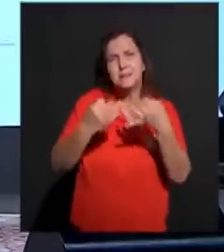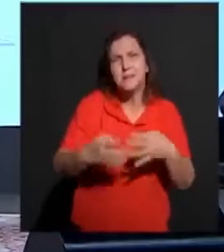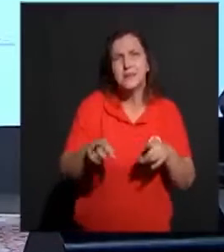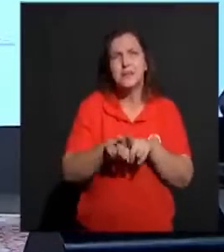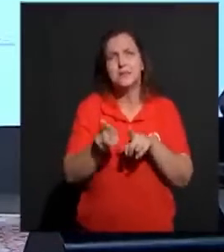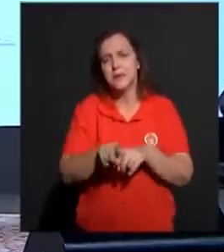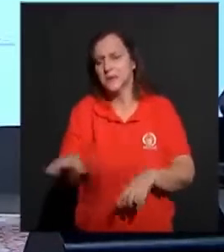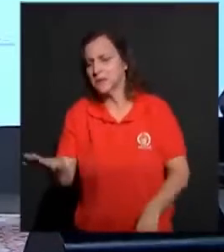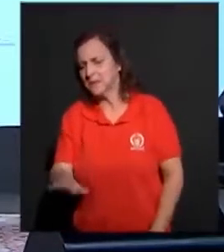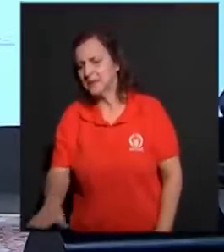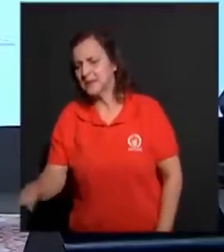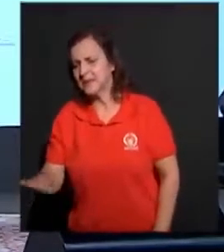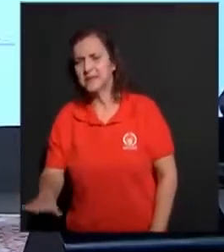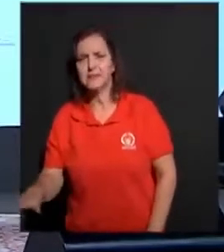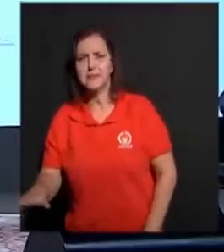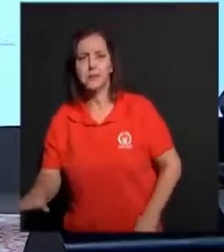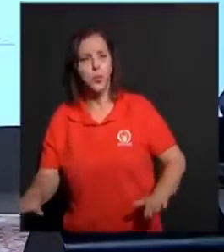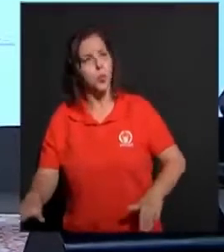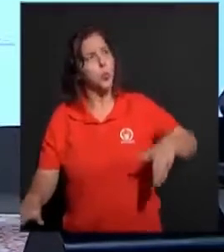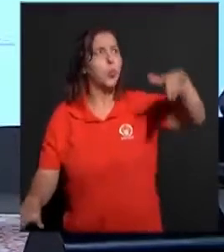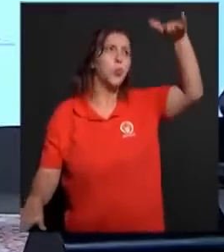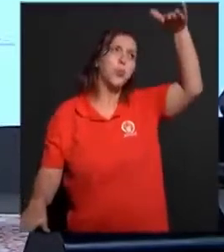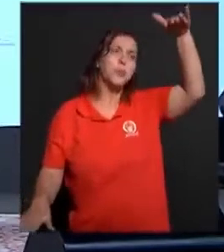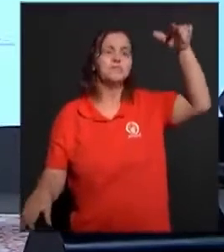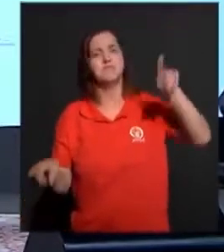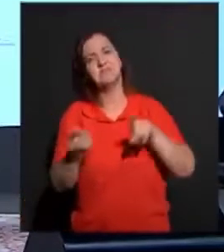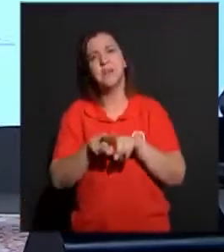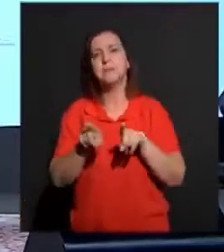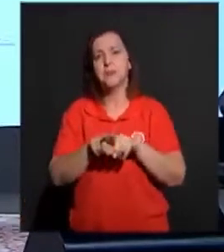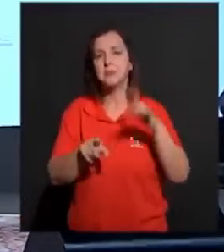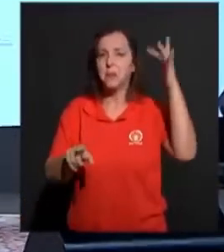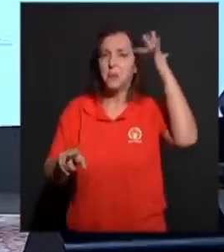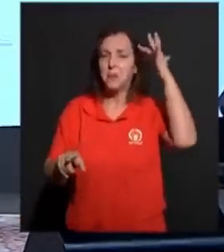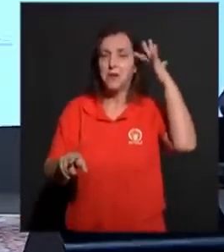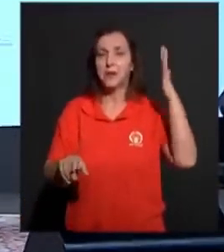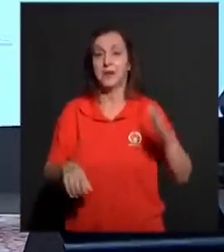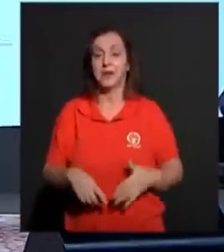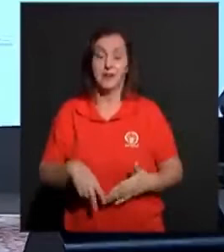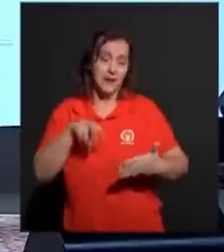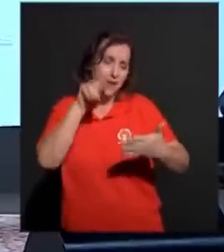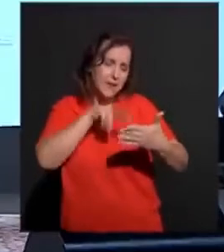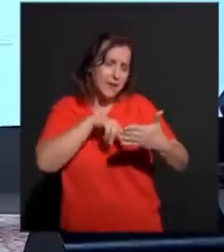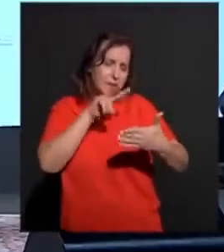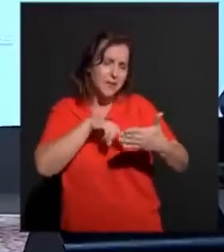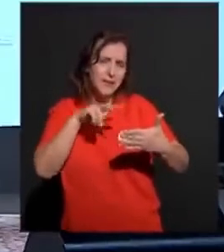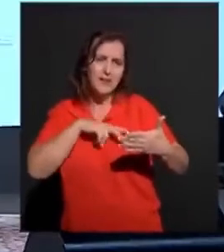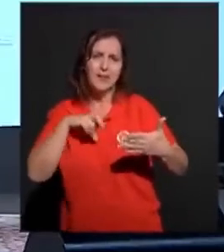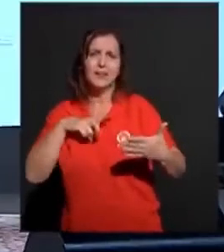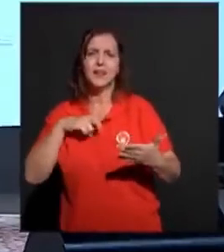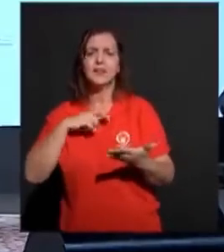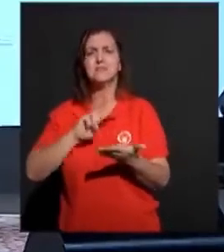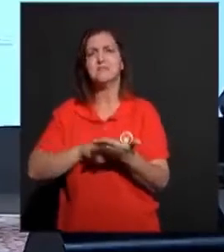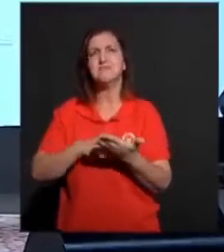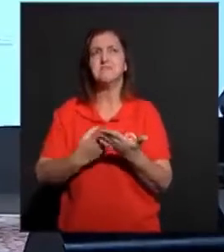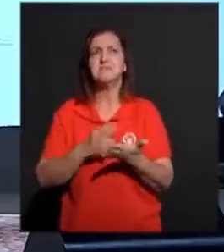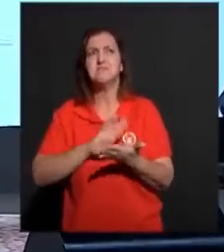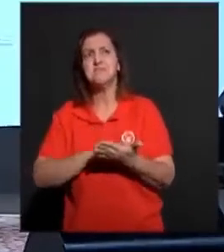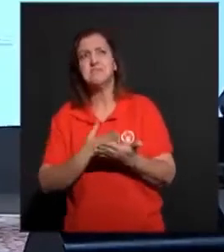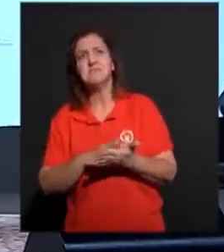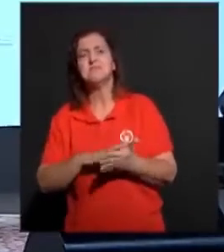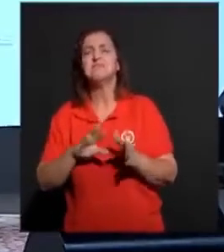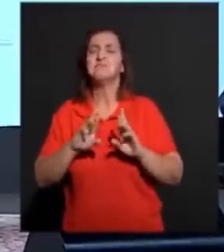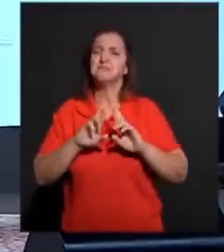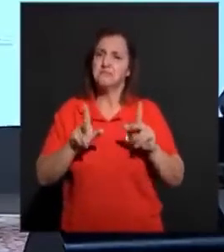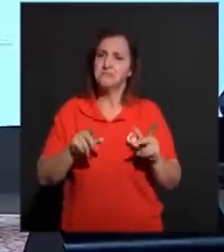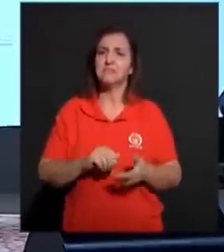Em questão de menino e em questão de alguém adulto. E quando eu vejo esse texto. Eu sei que tem várias interpretações. Mas para esse